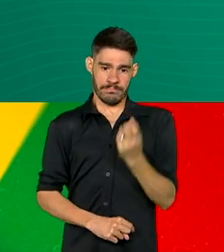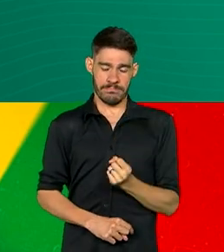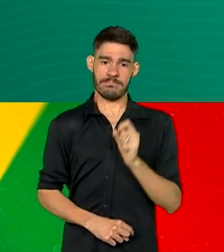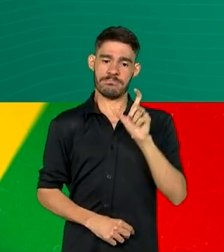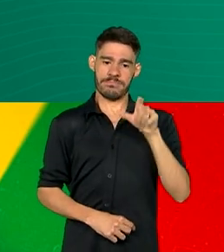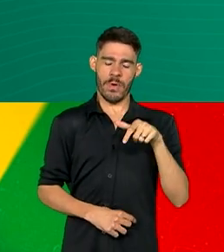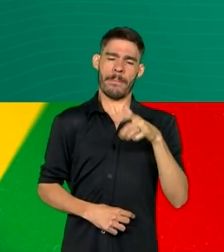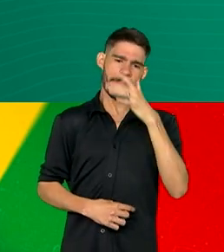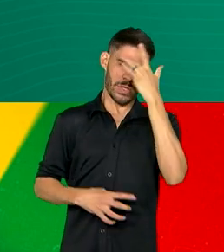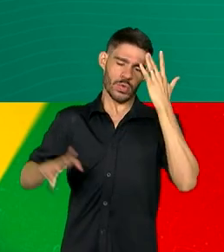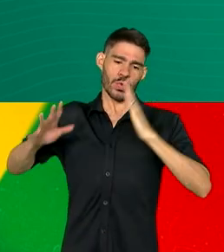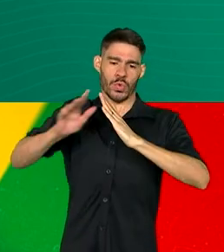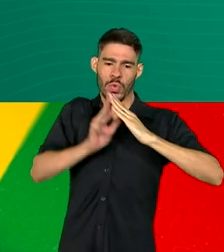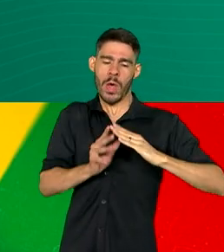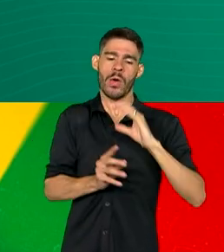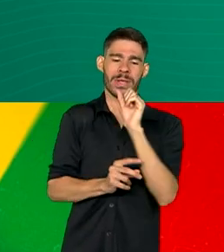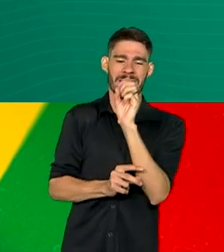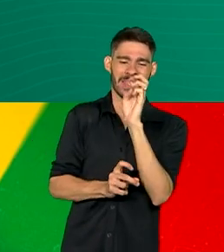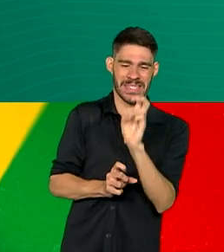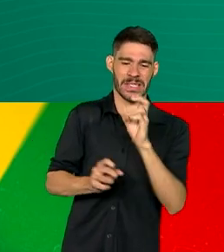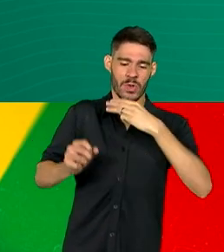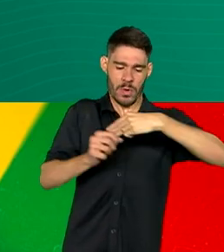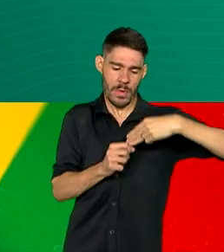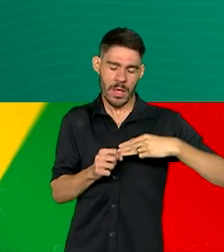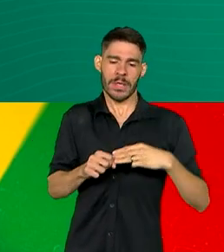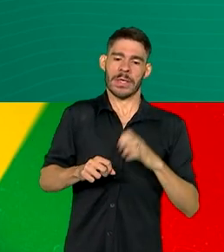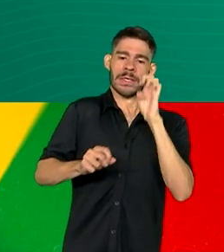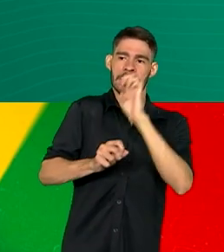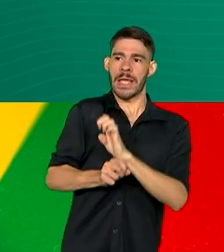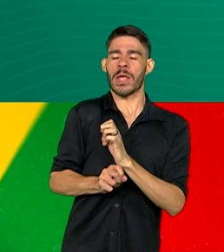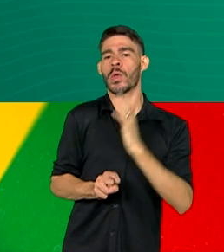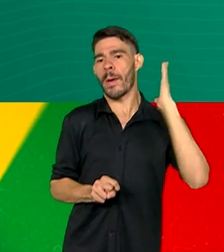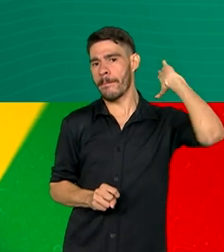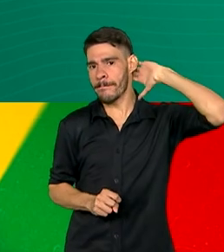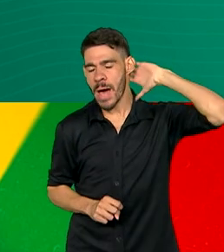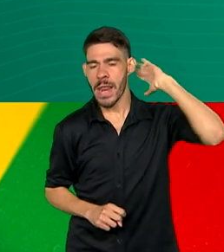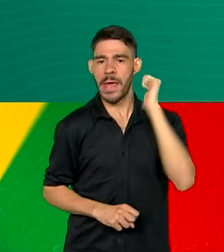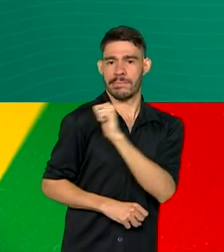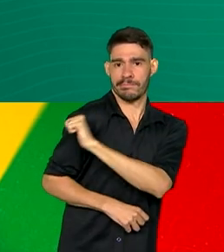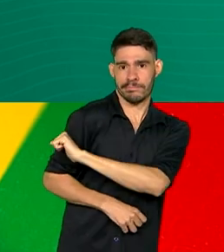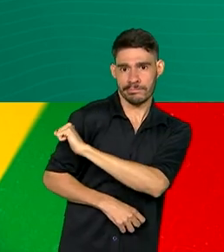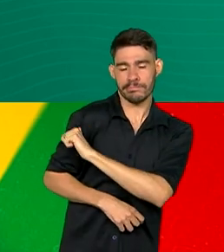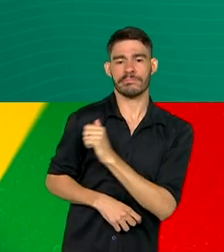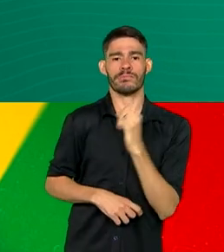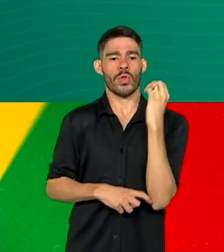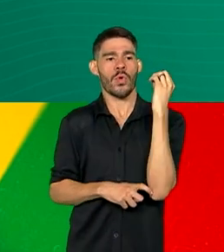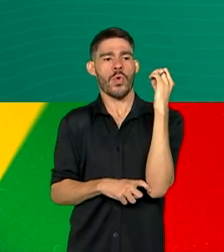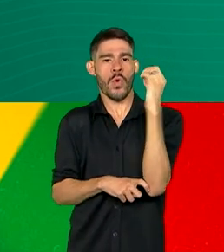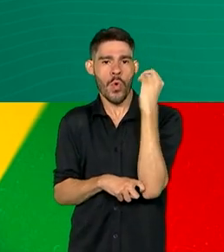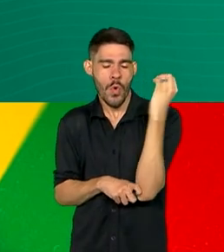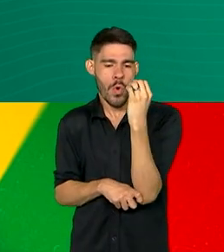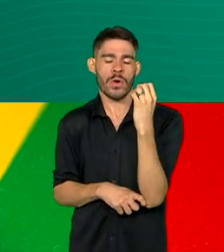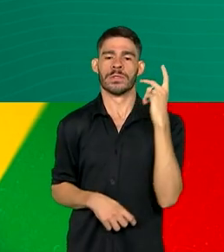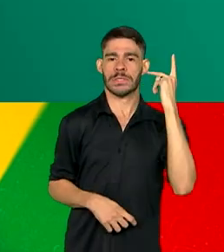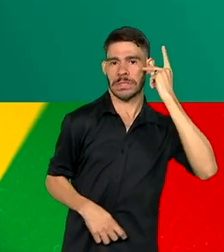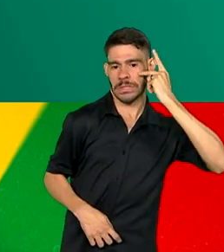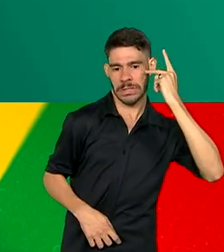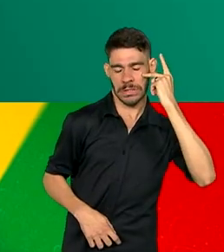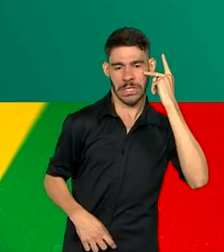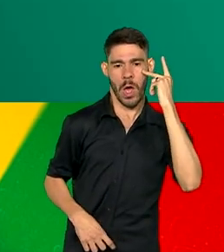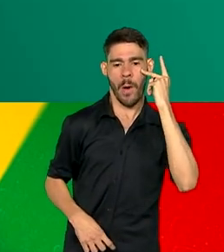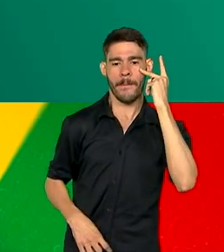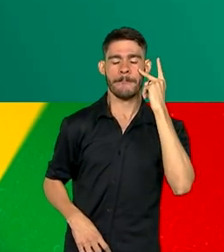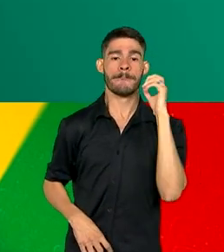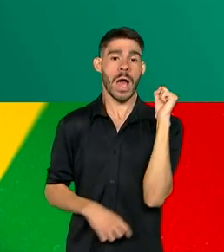benefício moradores de 85 municípios do estado do Paraná, Rio de Janeiro, Rio Grande do Sul, São Paulo e